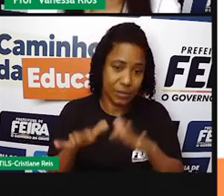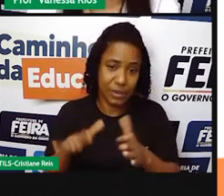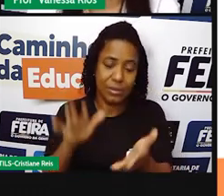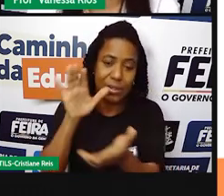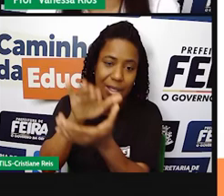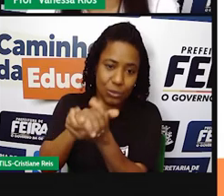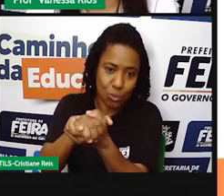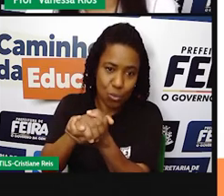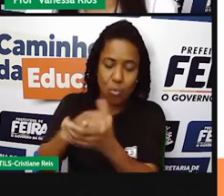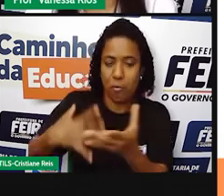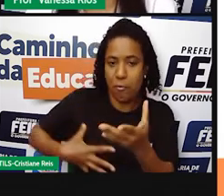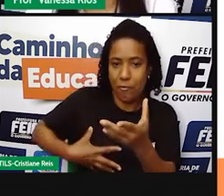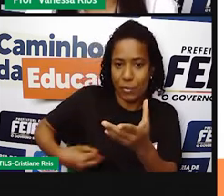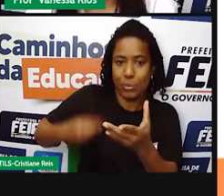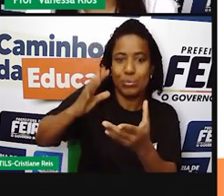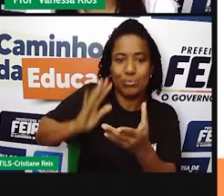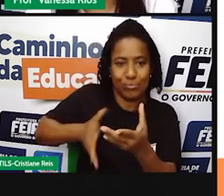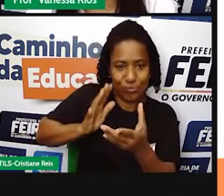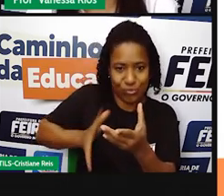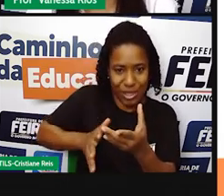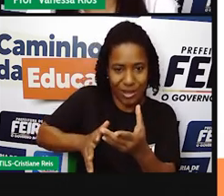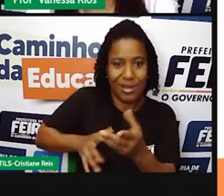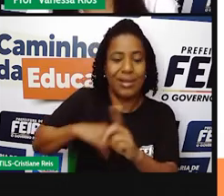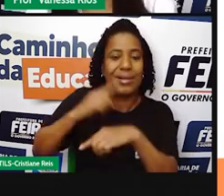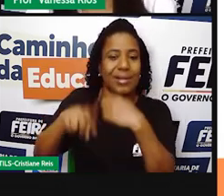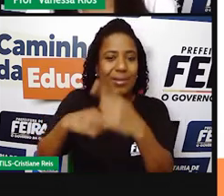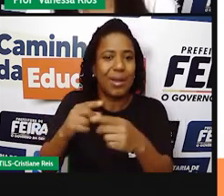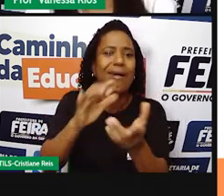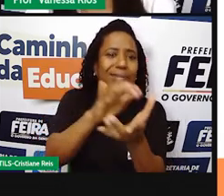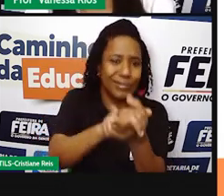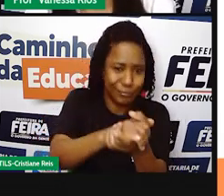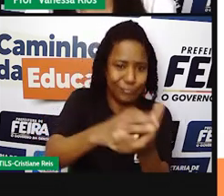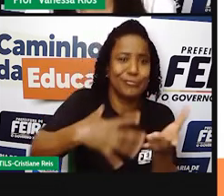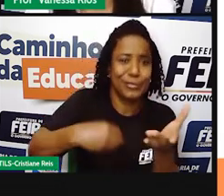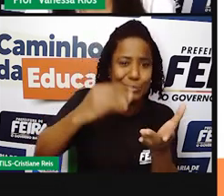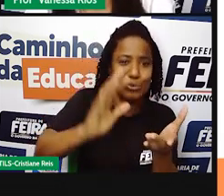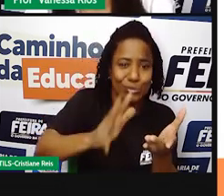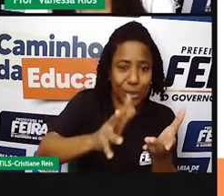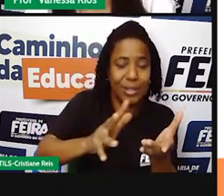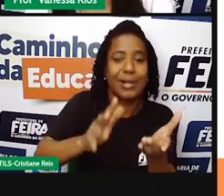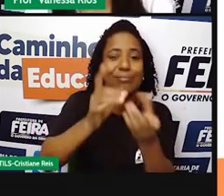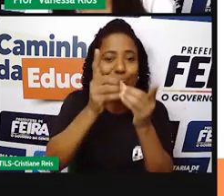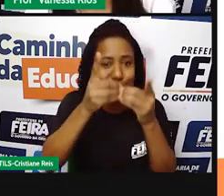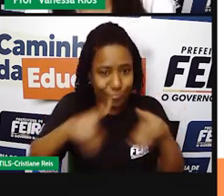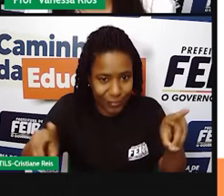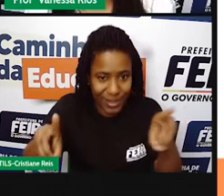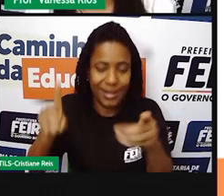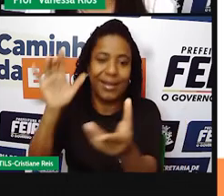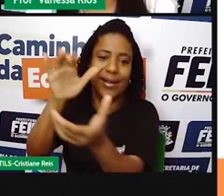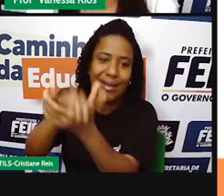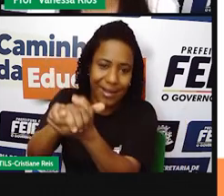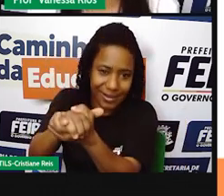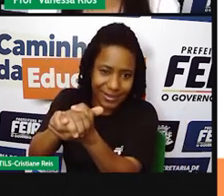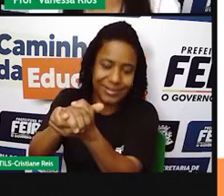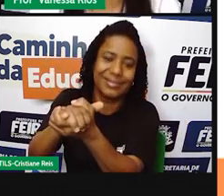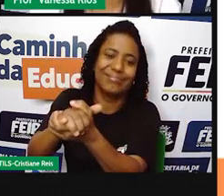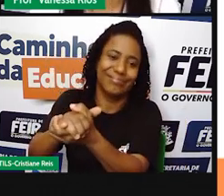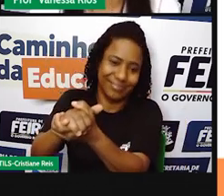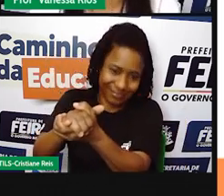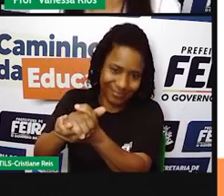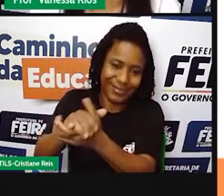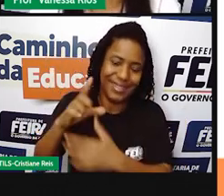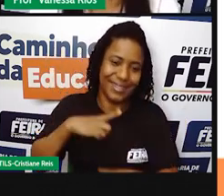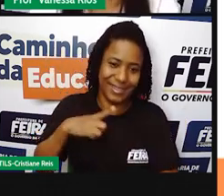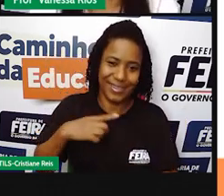não. Então, existem aí famílias que são formadas a partir dos recasamentos. Algo que não acontecia